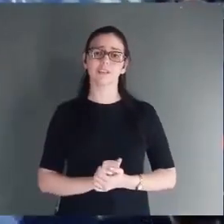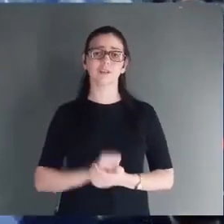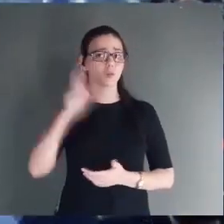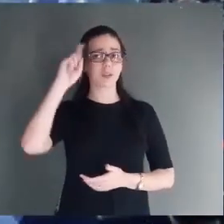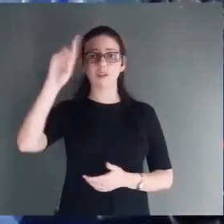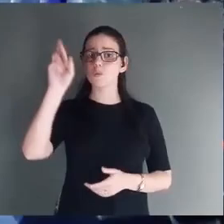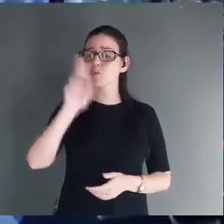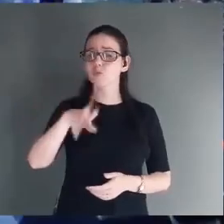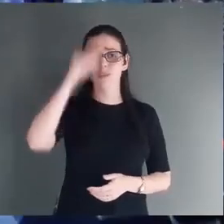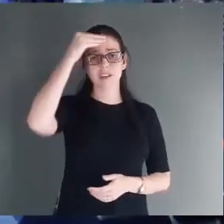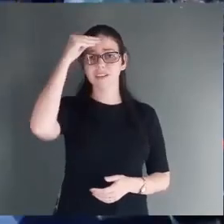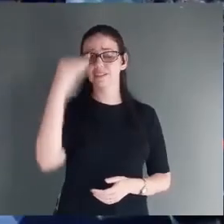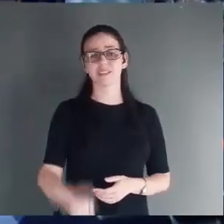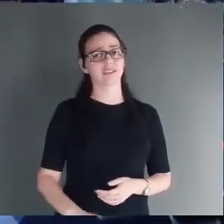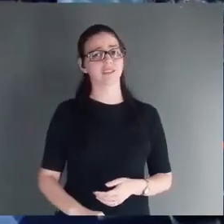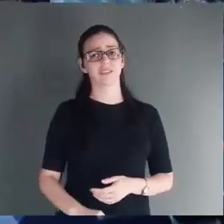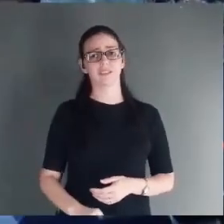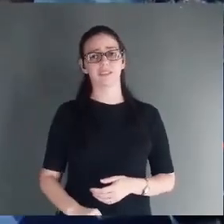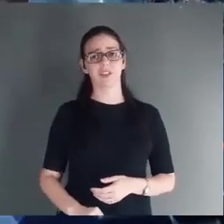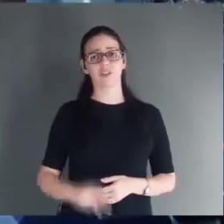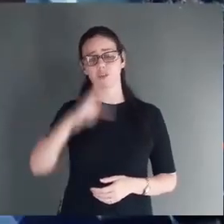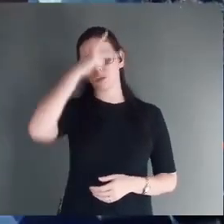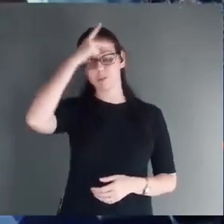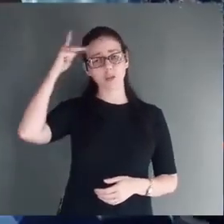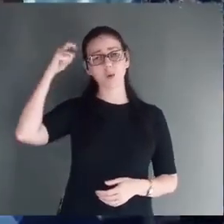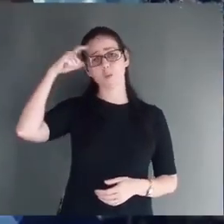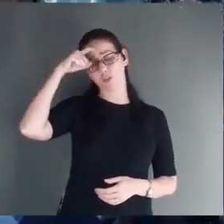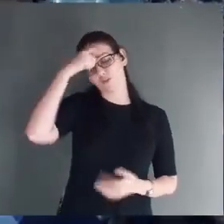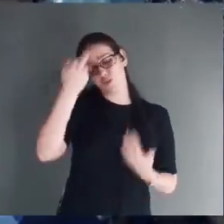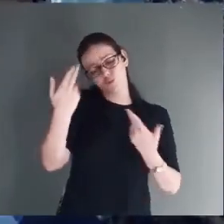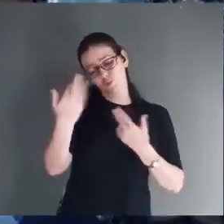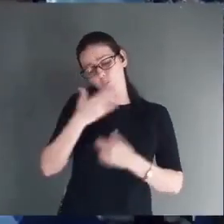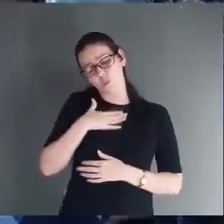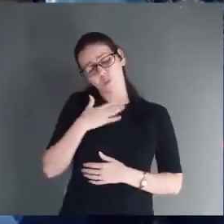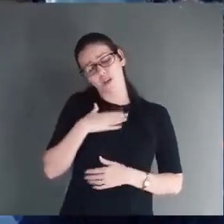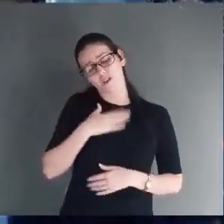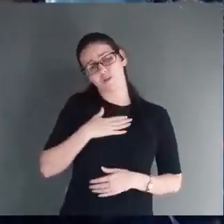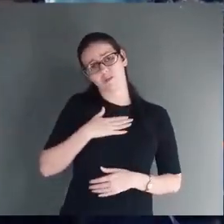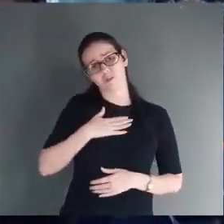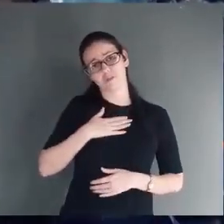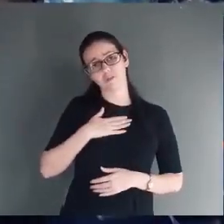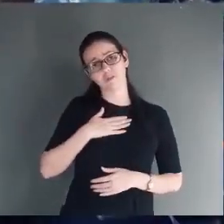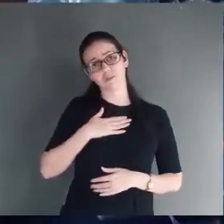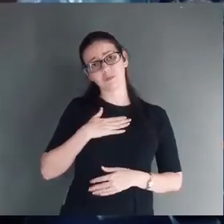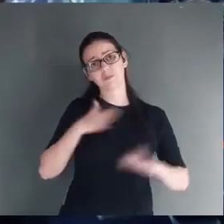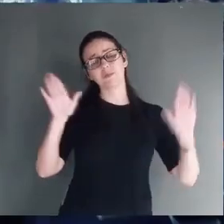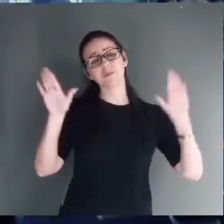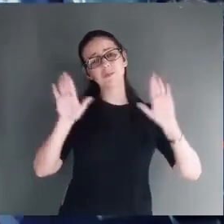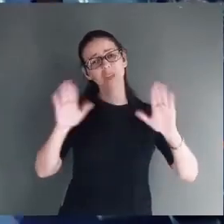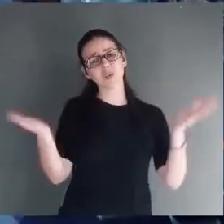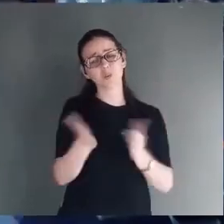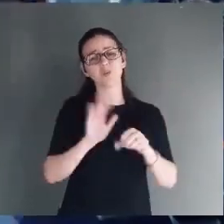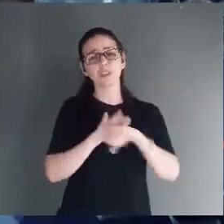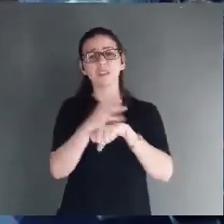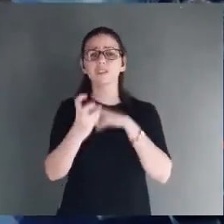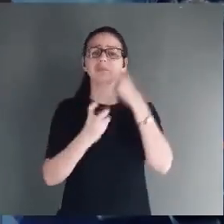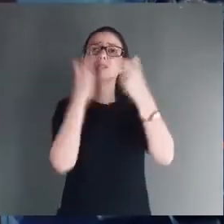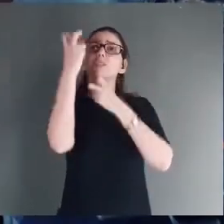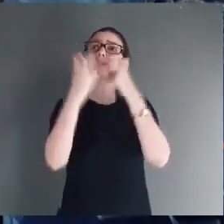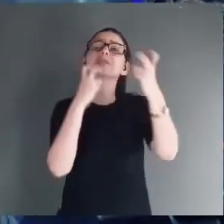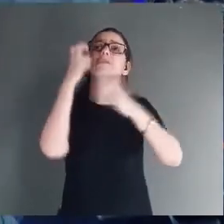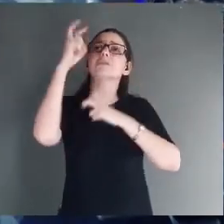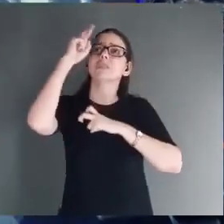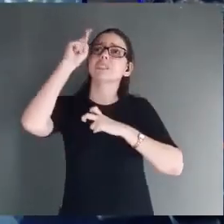Não desiste de causas difíceis. E de pessoas difíceis. Nessa noite eu clamo ao Senhor. Que o Senhor